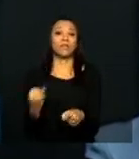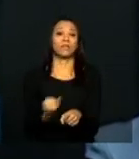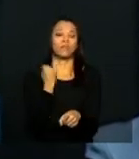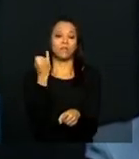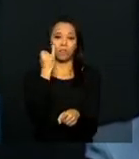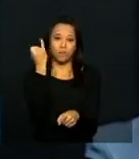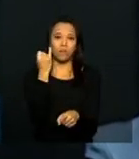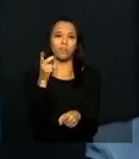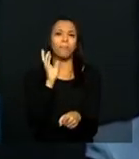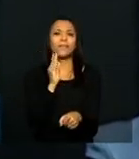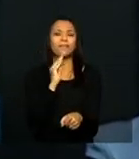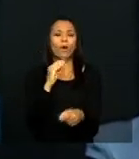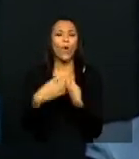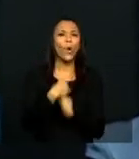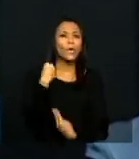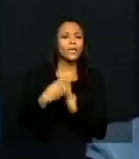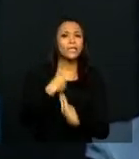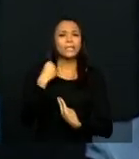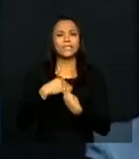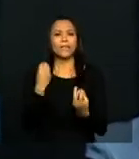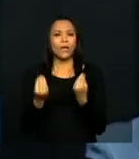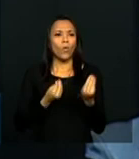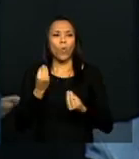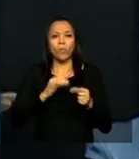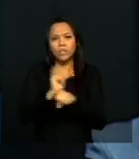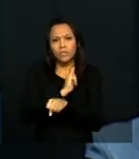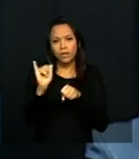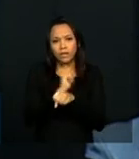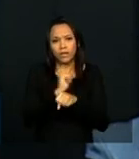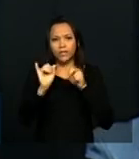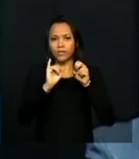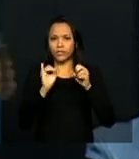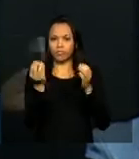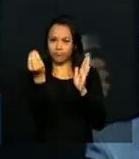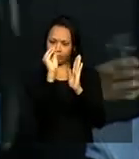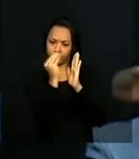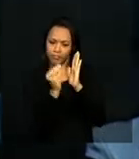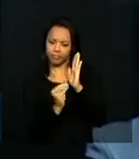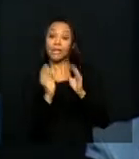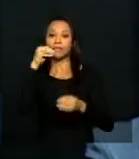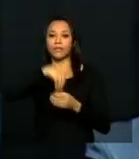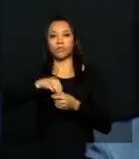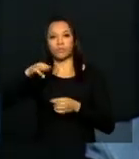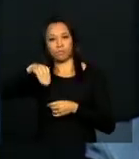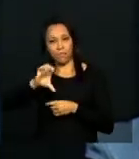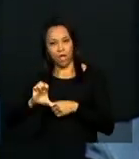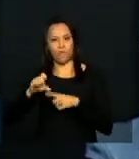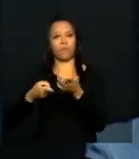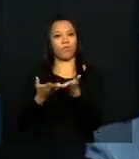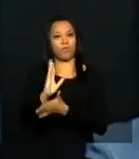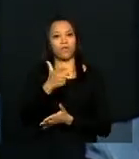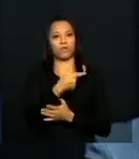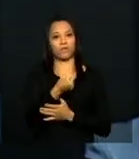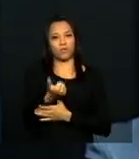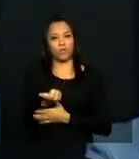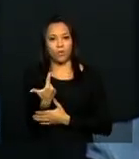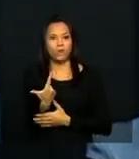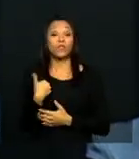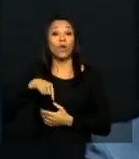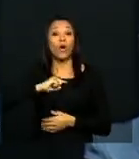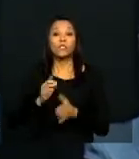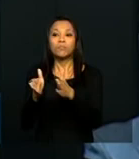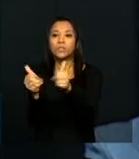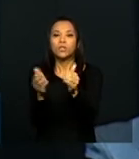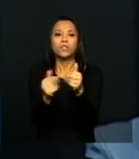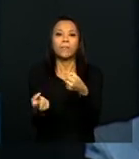implementação das diretrizes de educação em direitos humanos do Ministério da Educação, aprovadas em 2012. Estamos buscando os parceiros